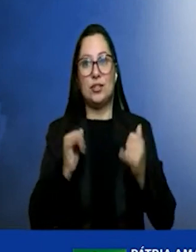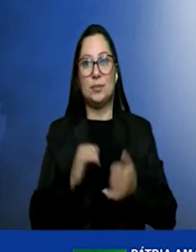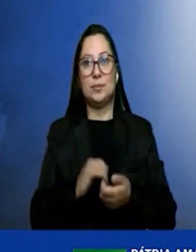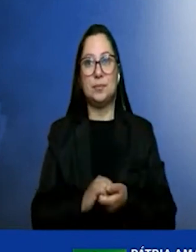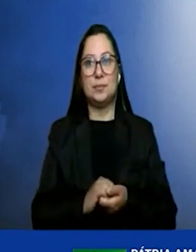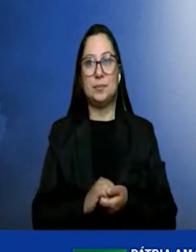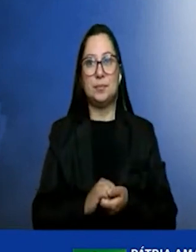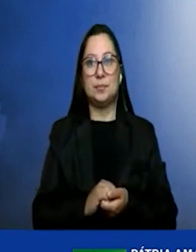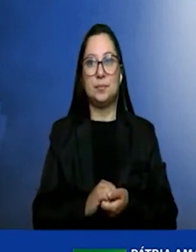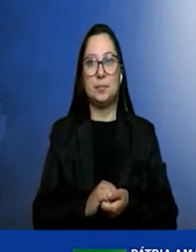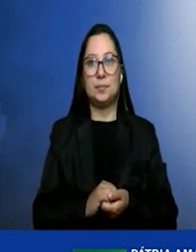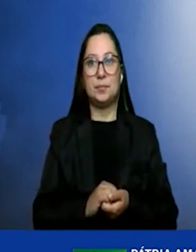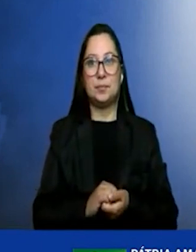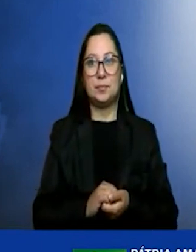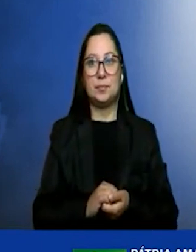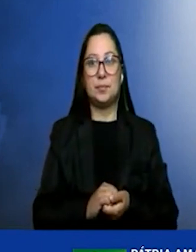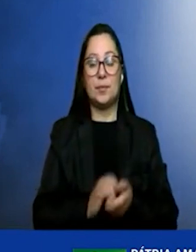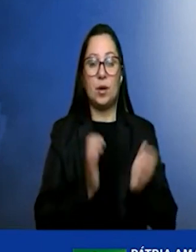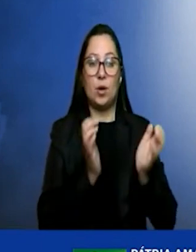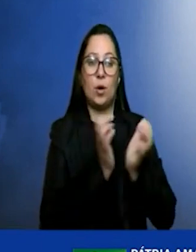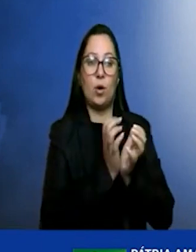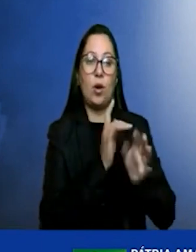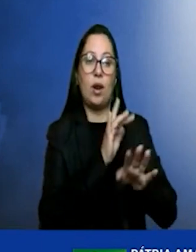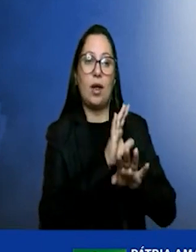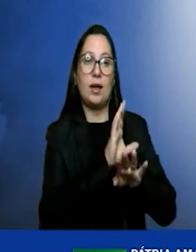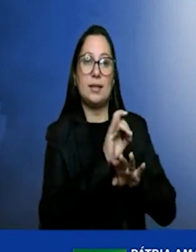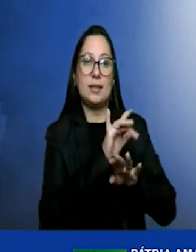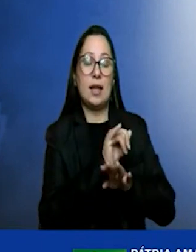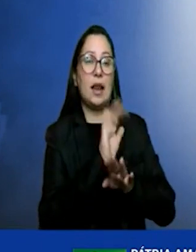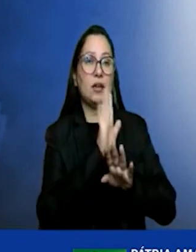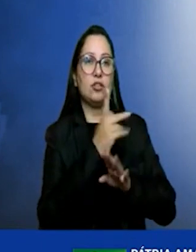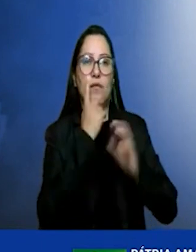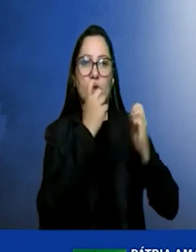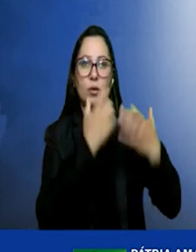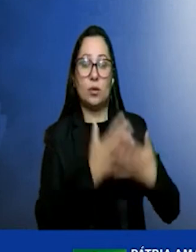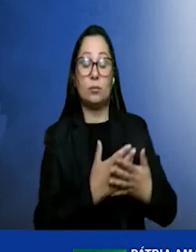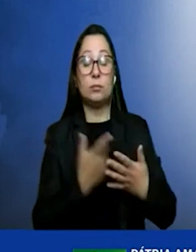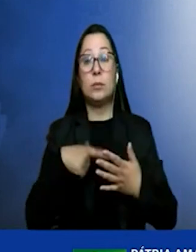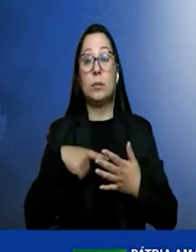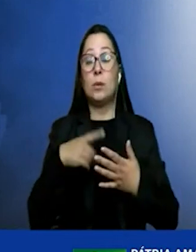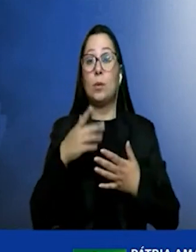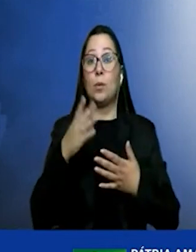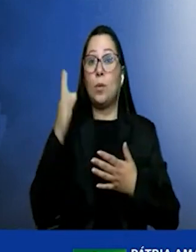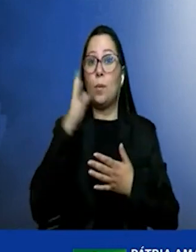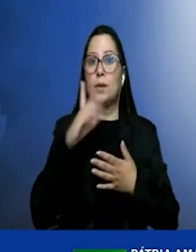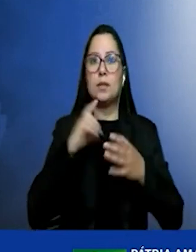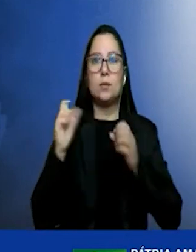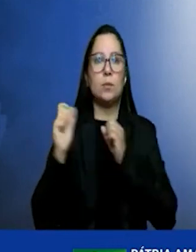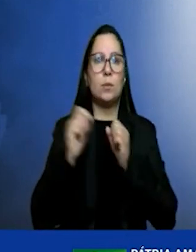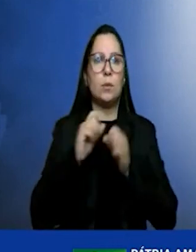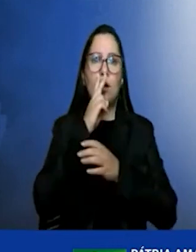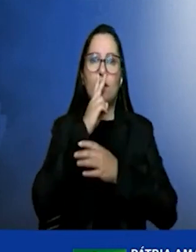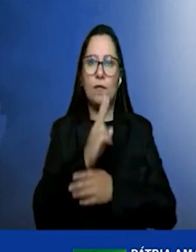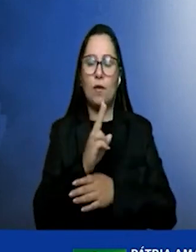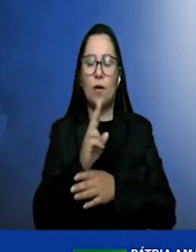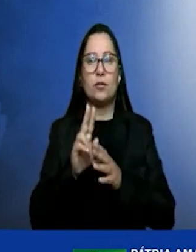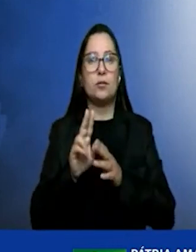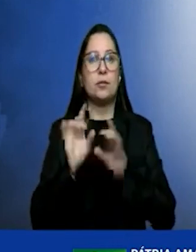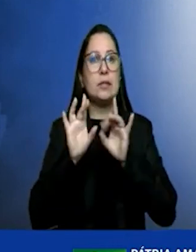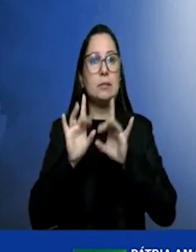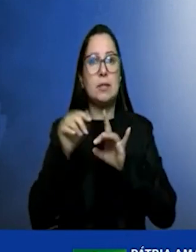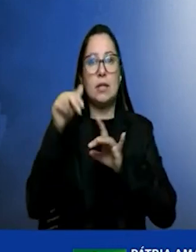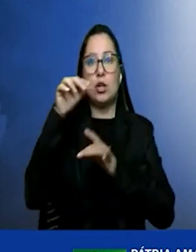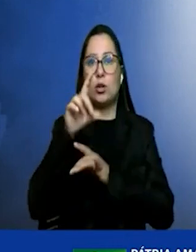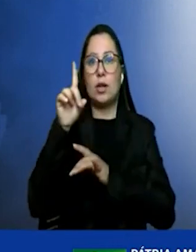do Ceará já explorou isso bastante o Brasil tem um potencial enorme e particularmente o Nordeste todos os